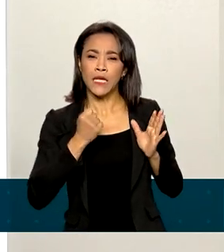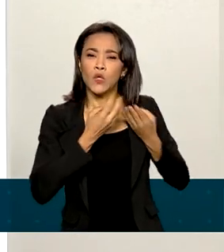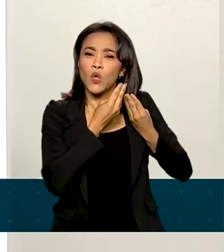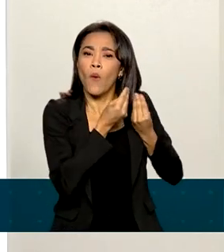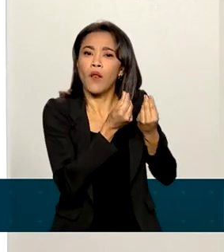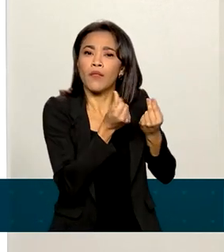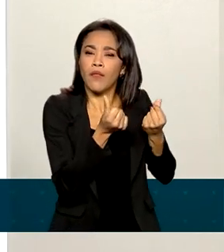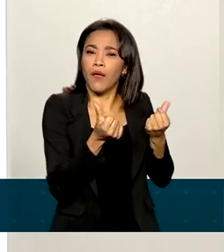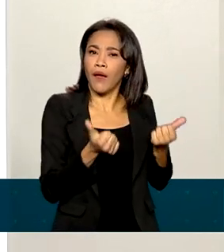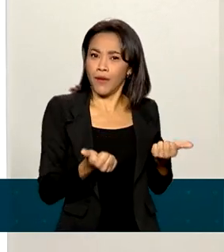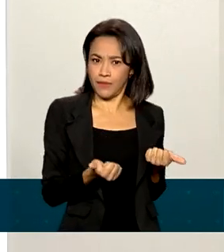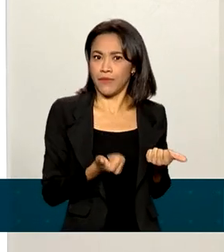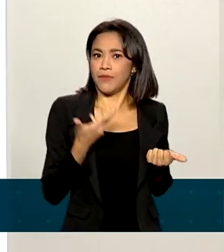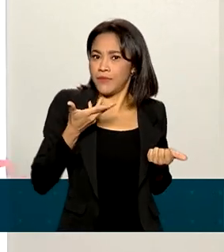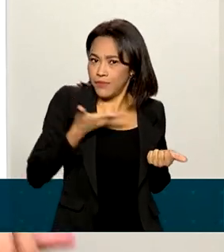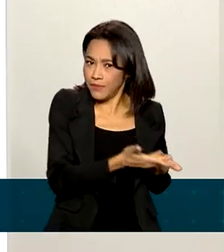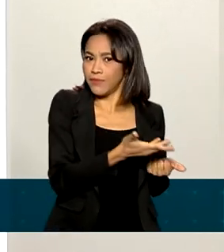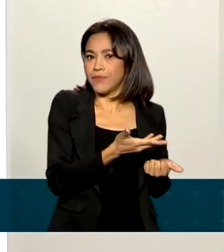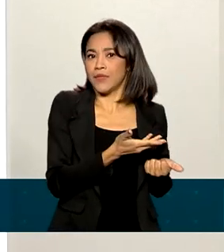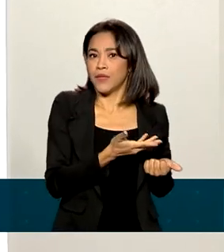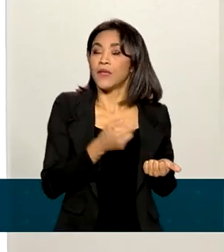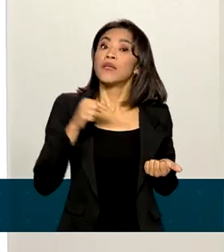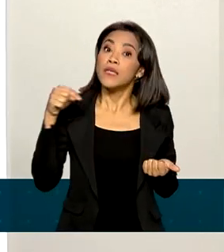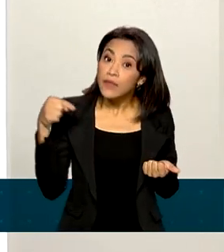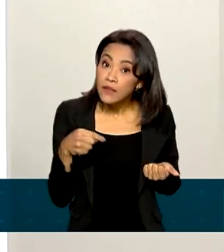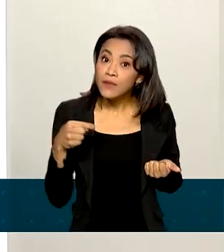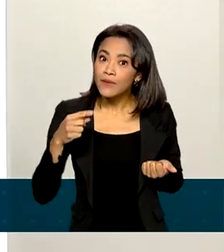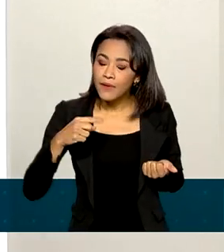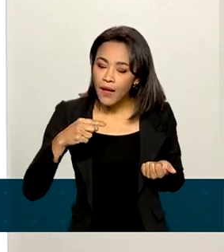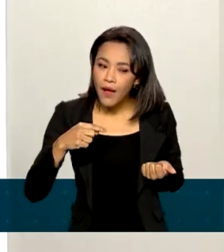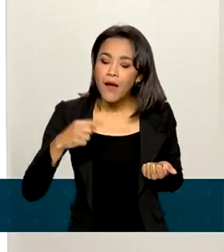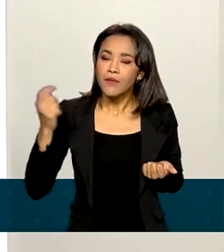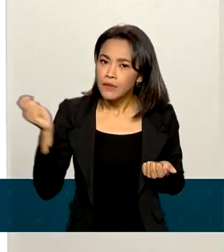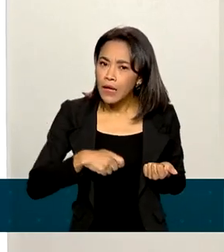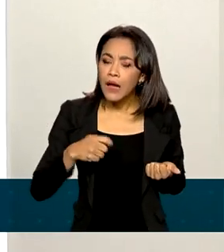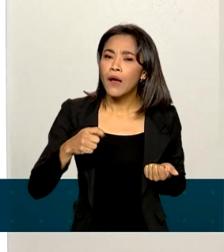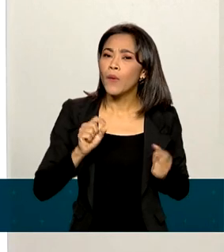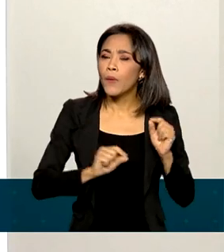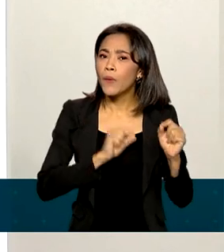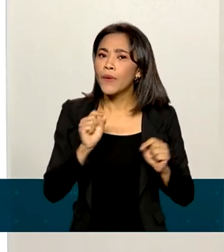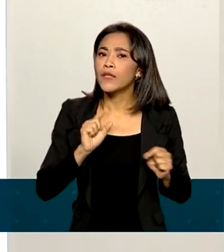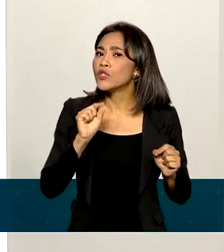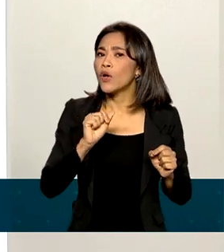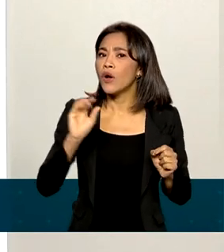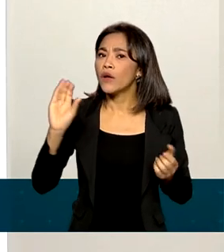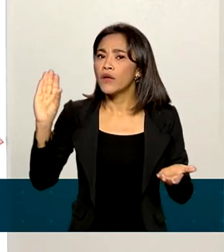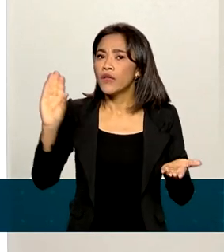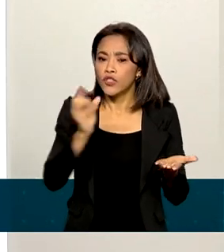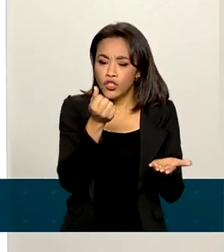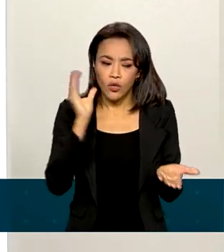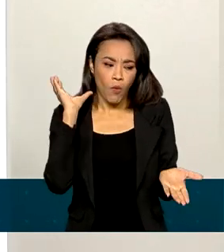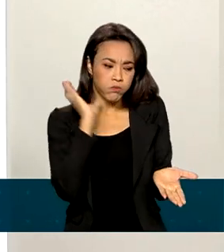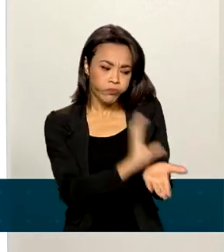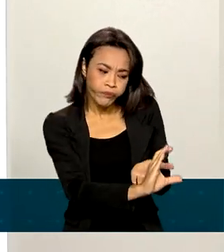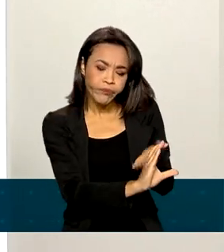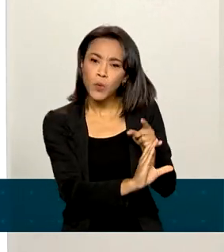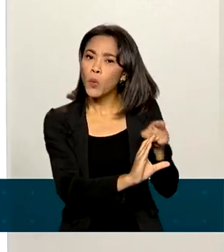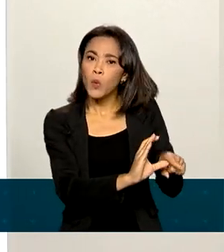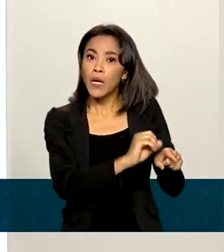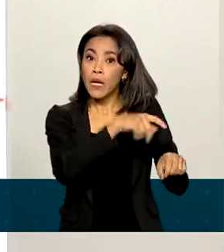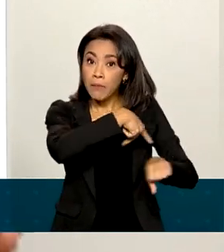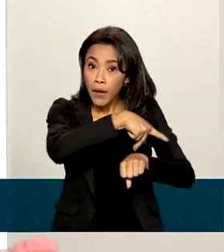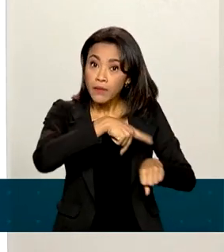investidores internacionais, que em muitos casos apenas podem investir em países que têm justamente um compromisso,